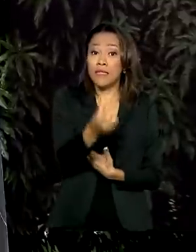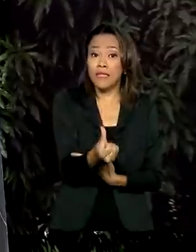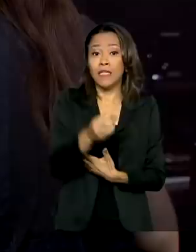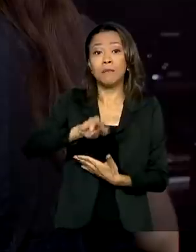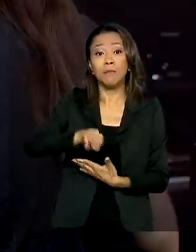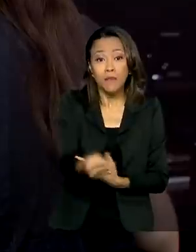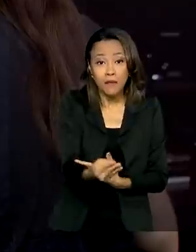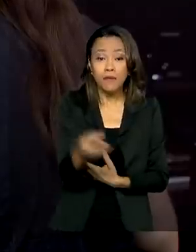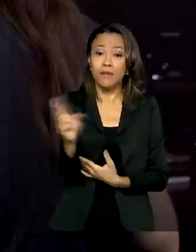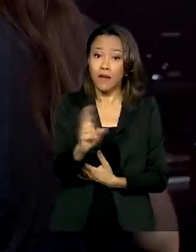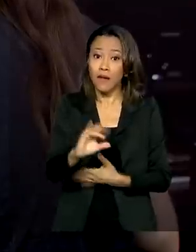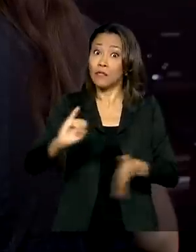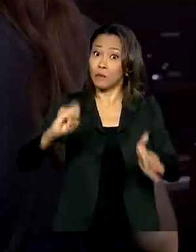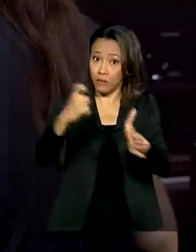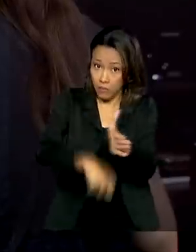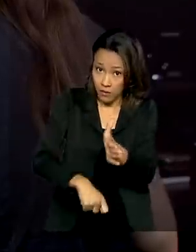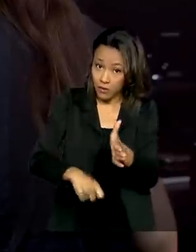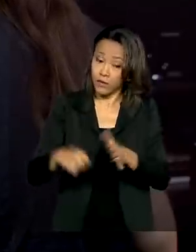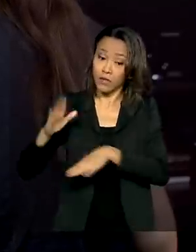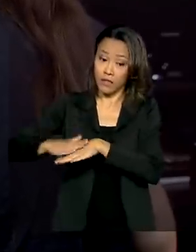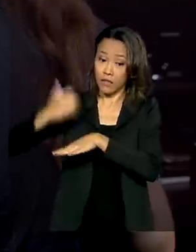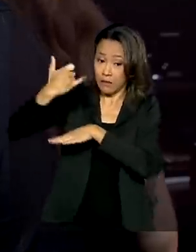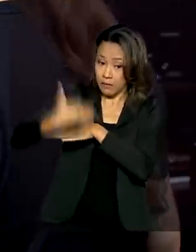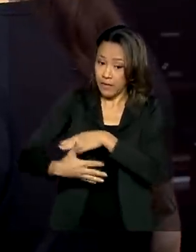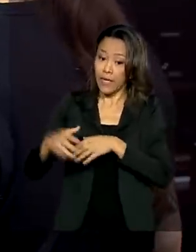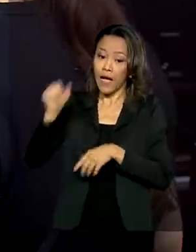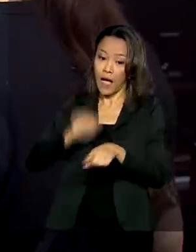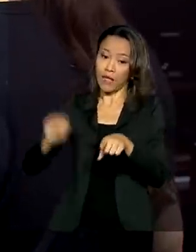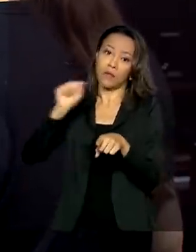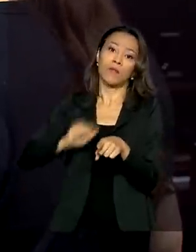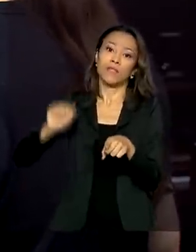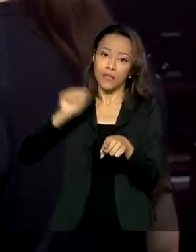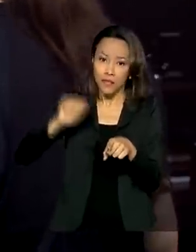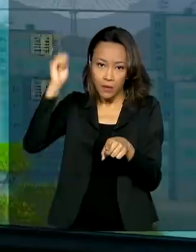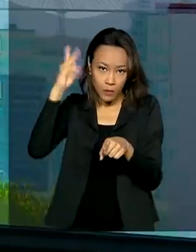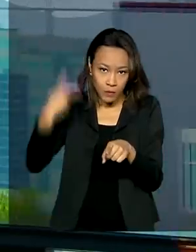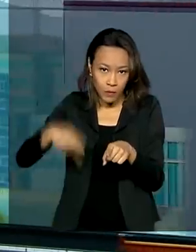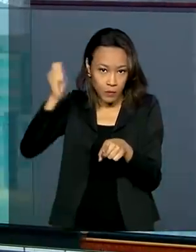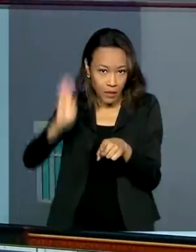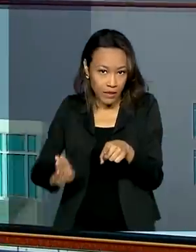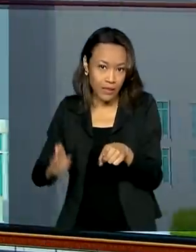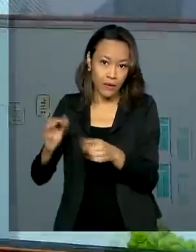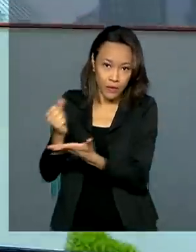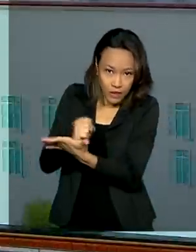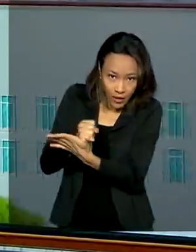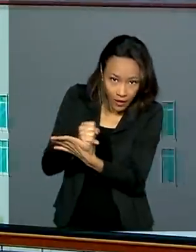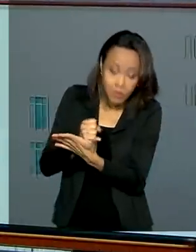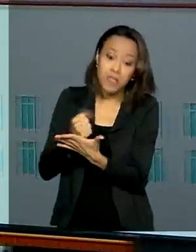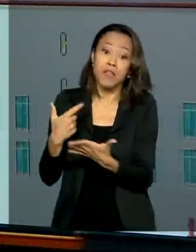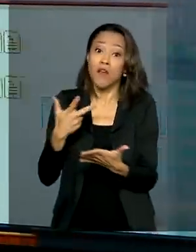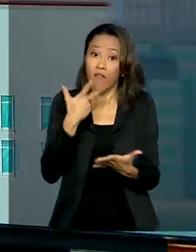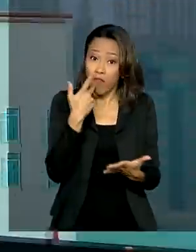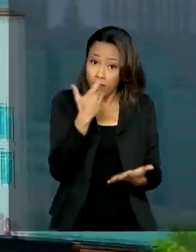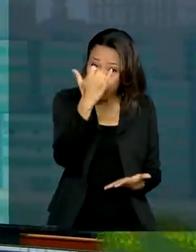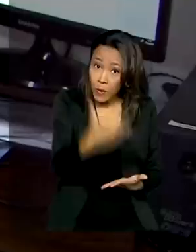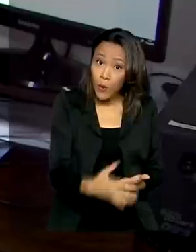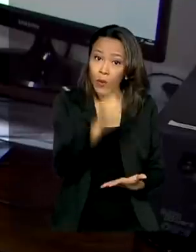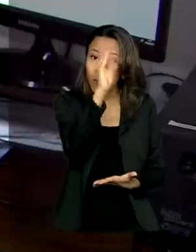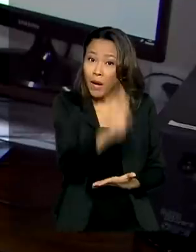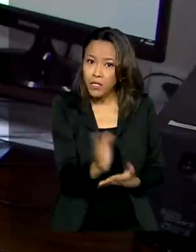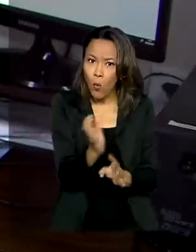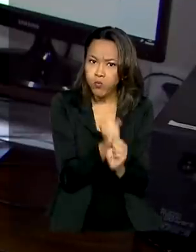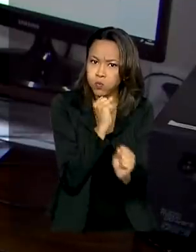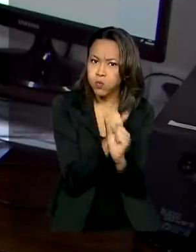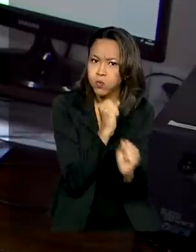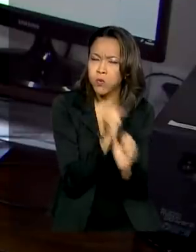no ano que vem. Segundo a Associação Brasileira de Desenvolvedores de Games, o Brasil teve um faturamento de cerca de